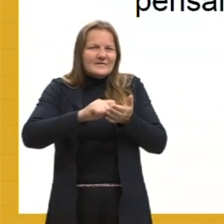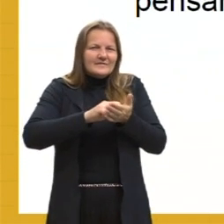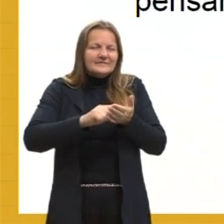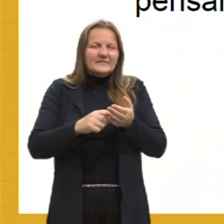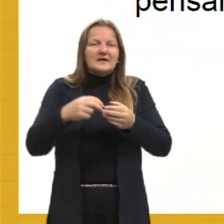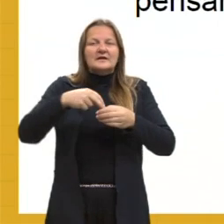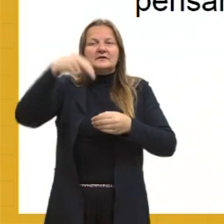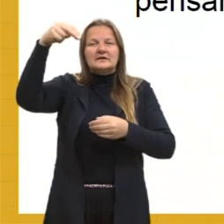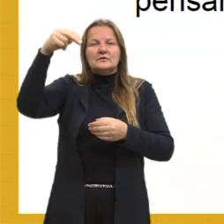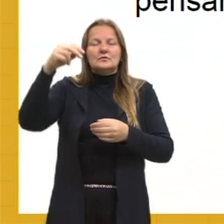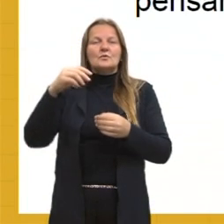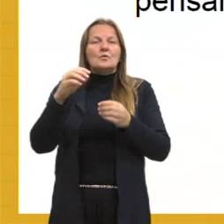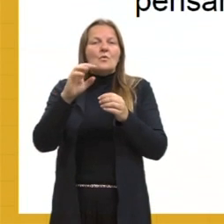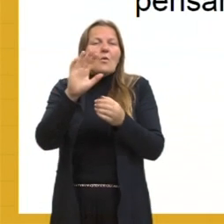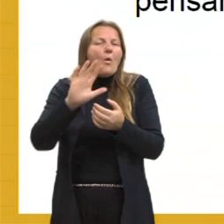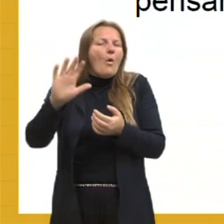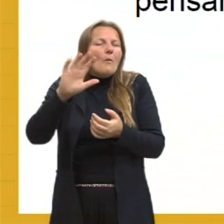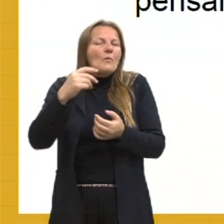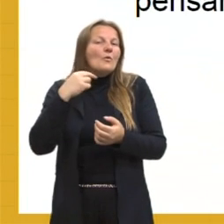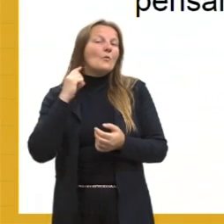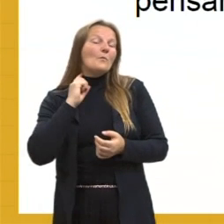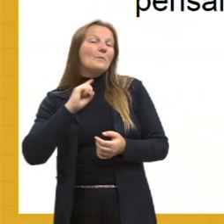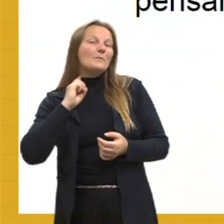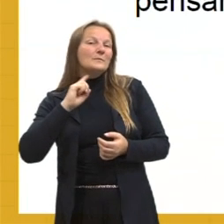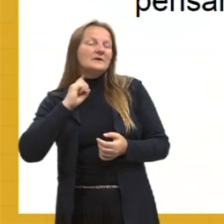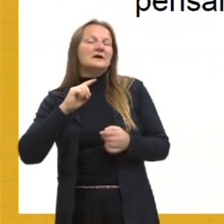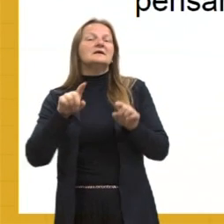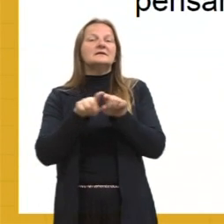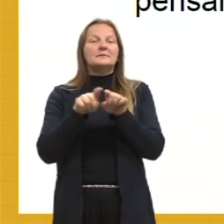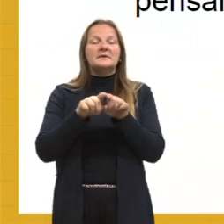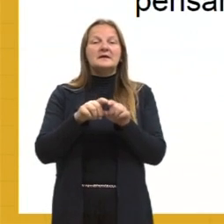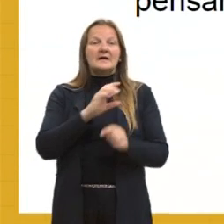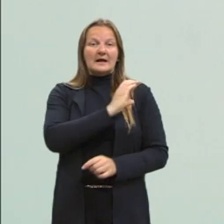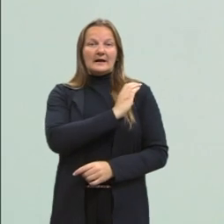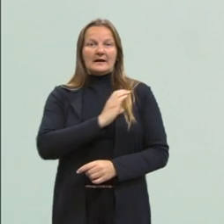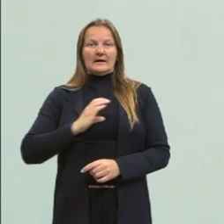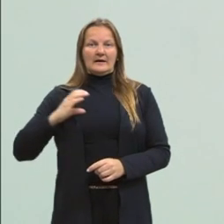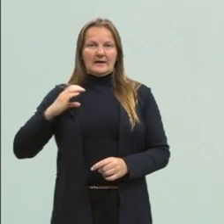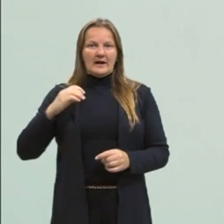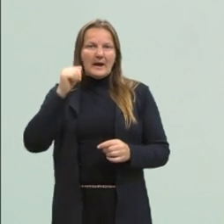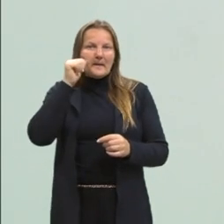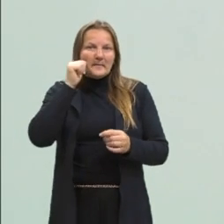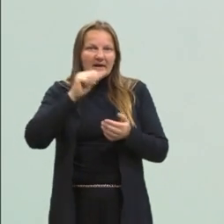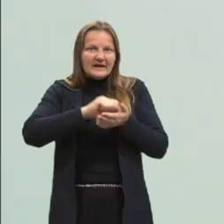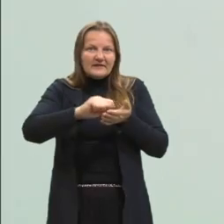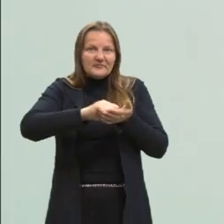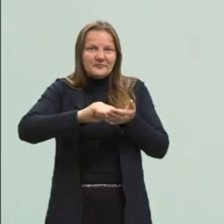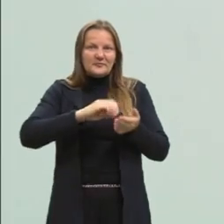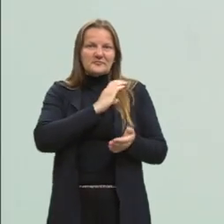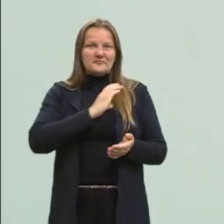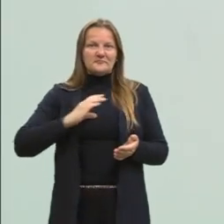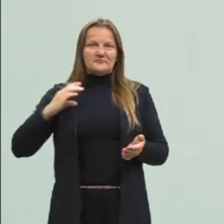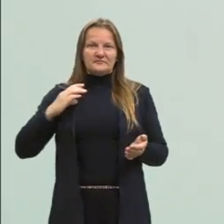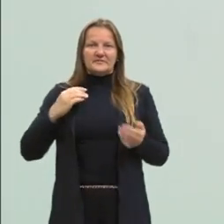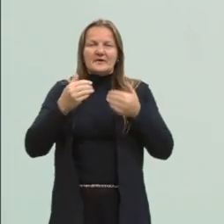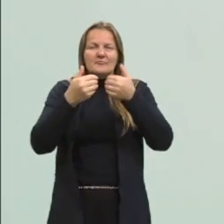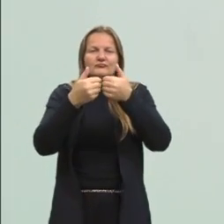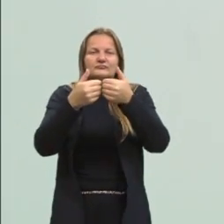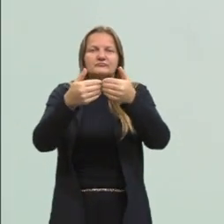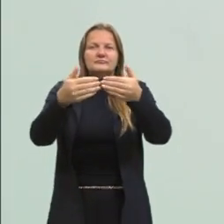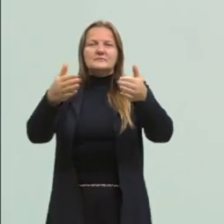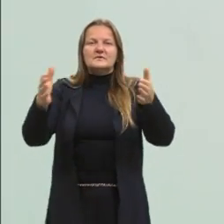sertão de Minas Gerais, Clarice Lispector também vai dar uma sequência e vai inaugurar muito essa prosa